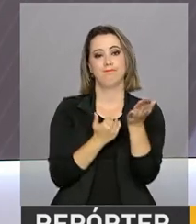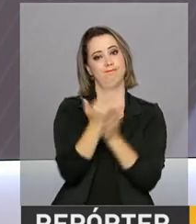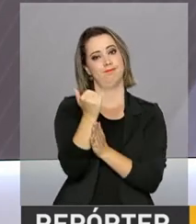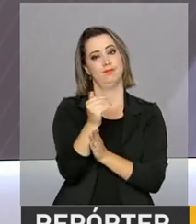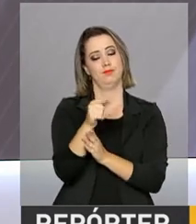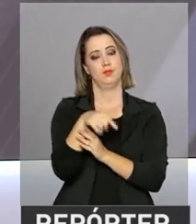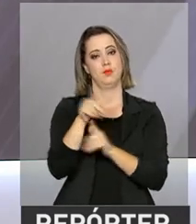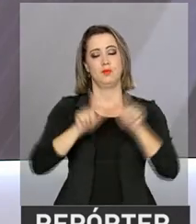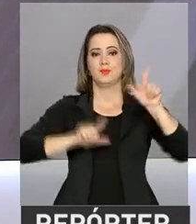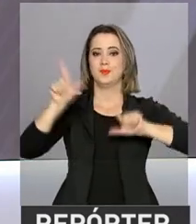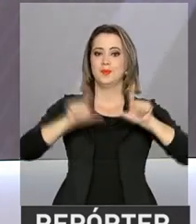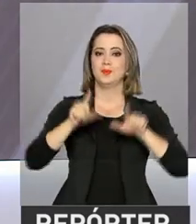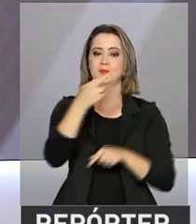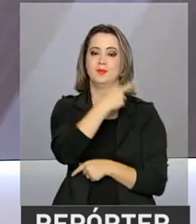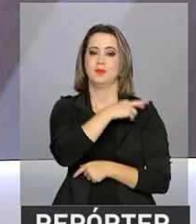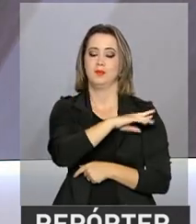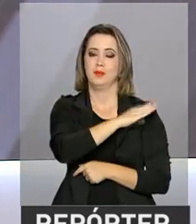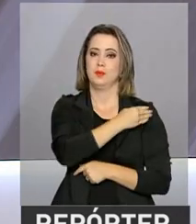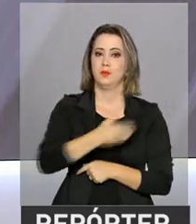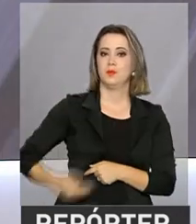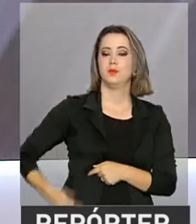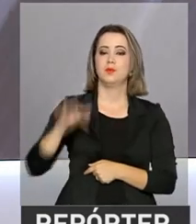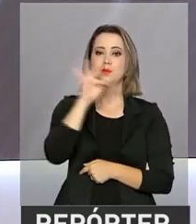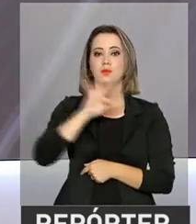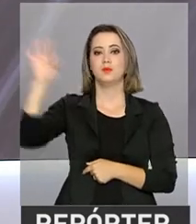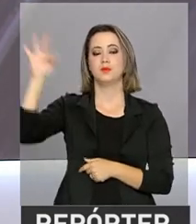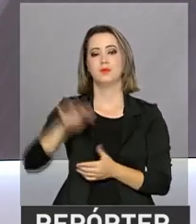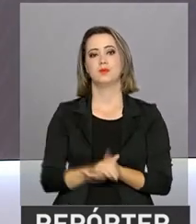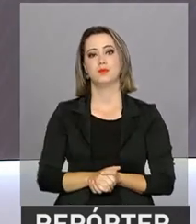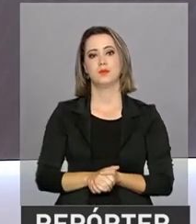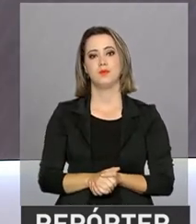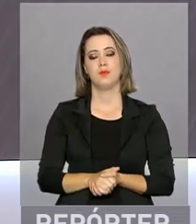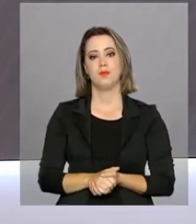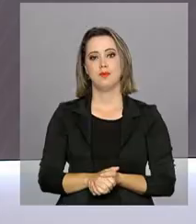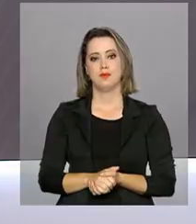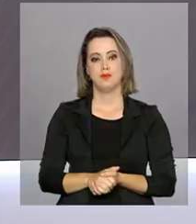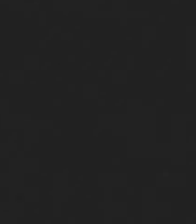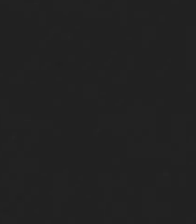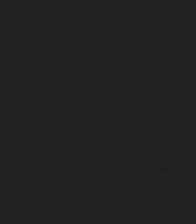você e continue com a gente aqui na NBR, a TV do governo federal.